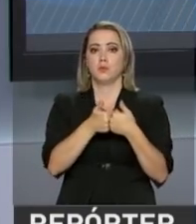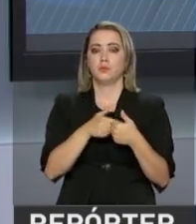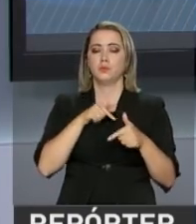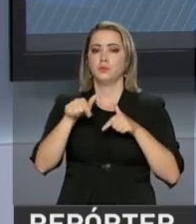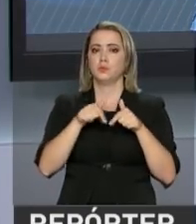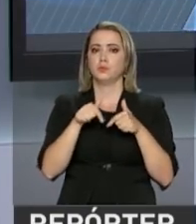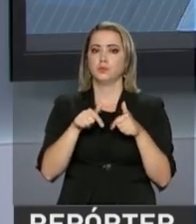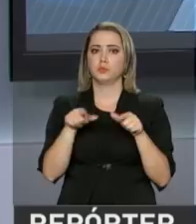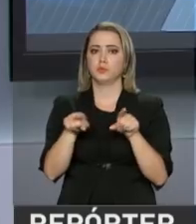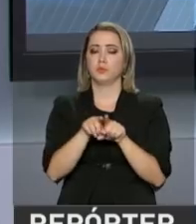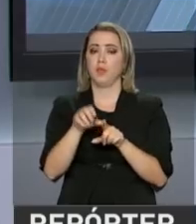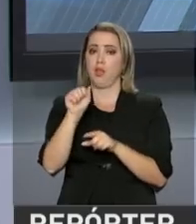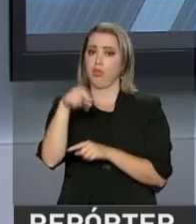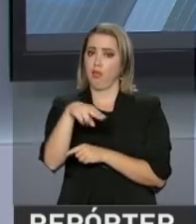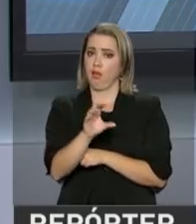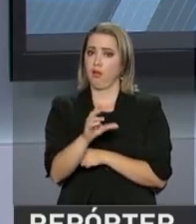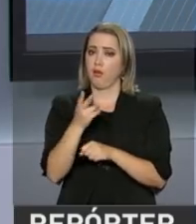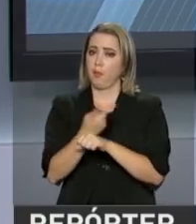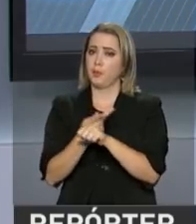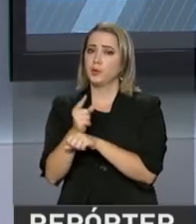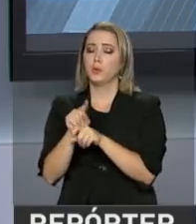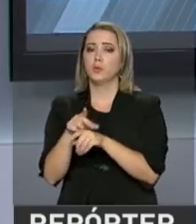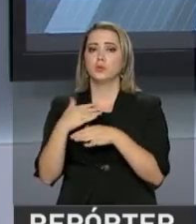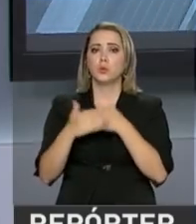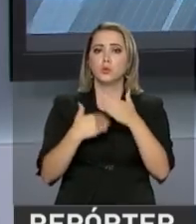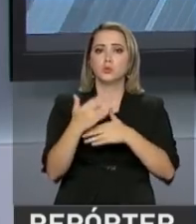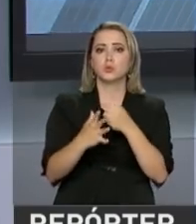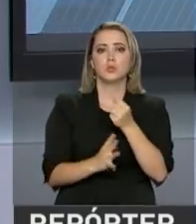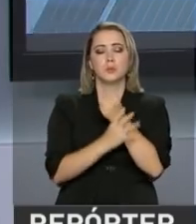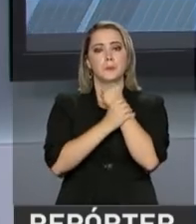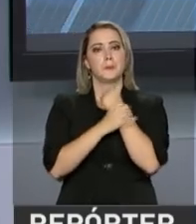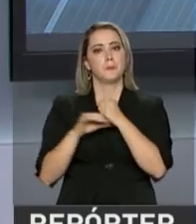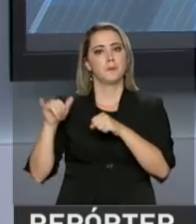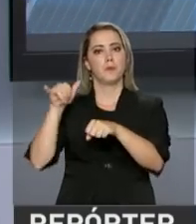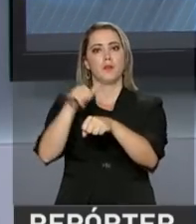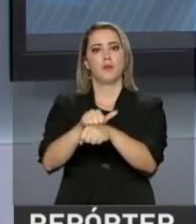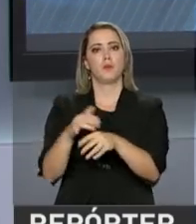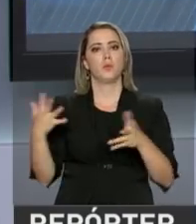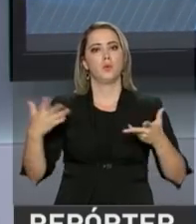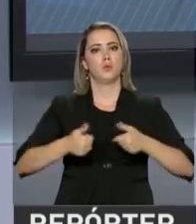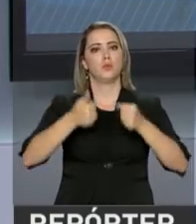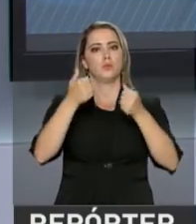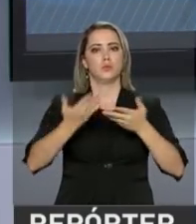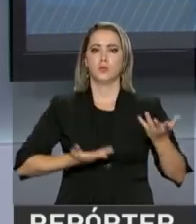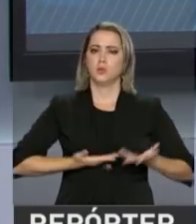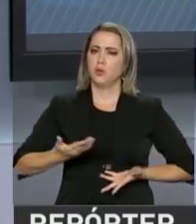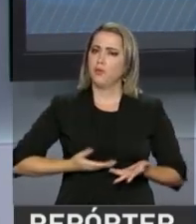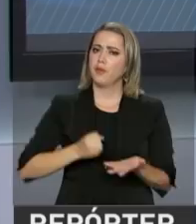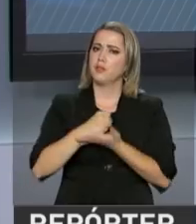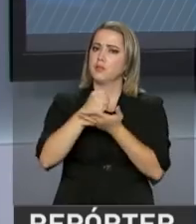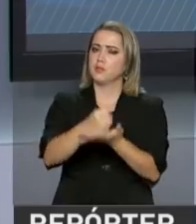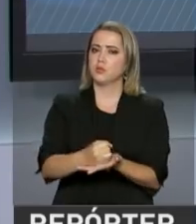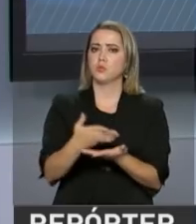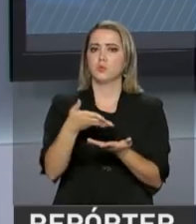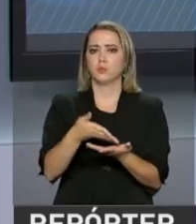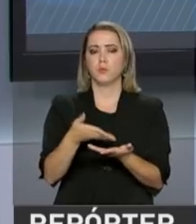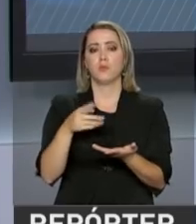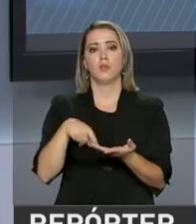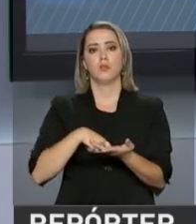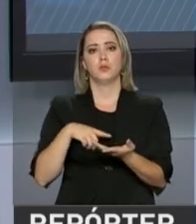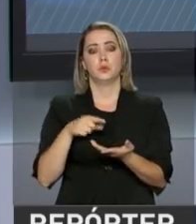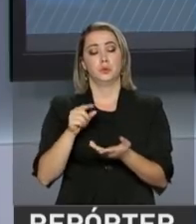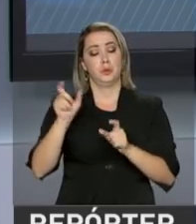trabalho de acompanhamento feito pela ANAC busca manter os níveis de segurança de voo e de qualidade na prestação do serviço